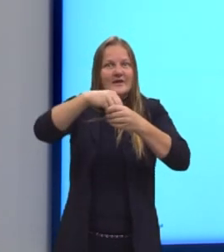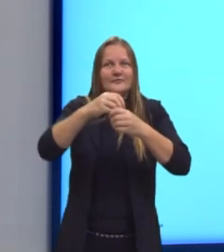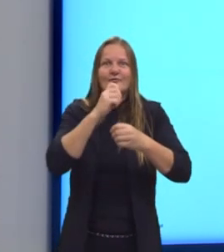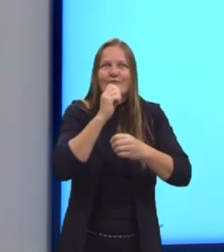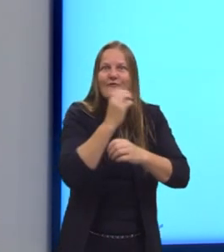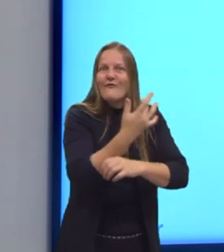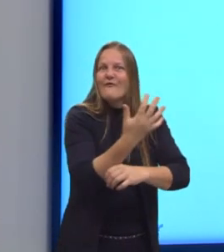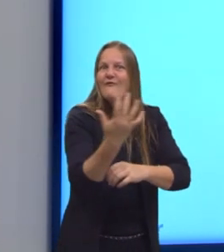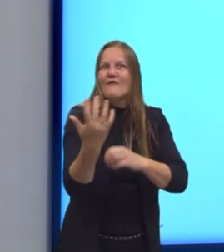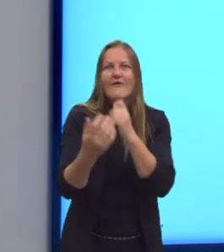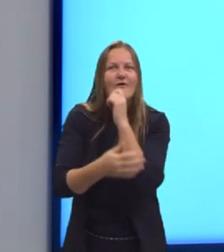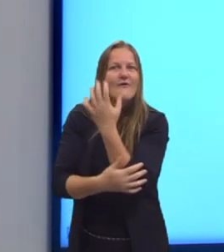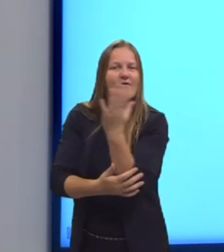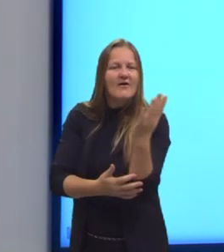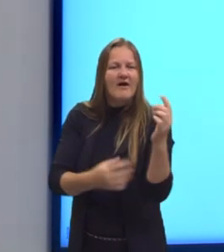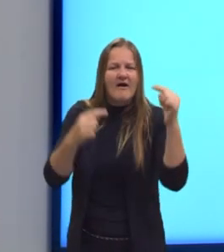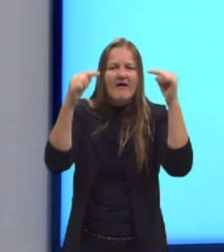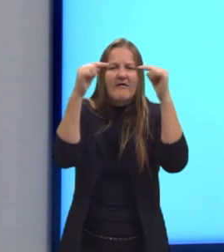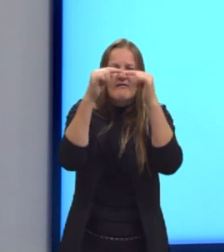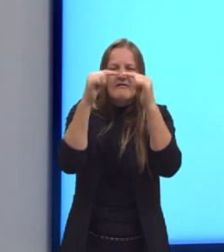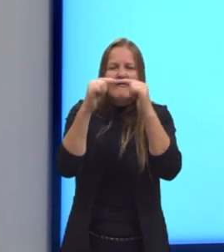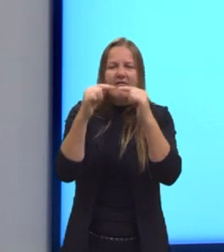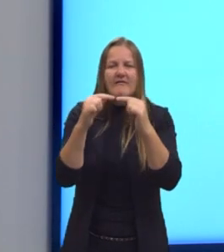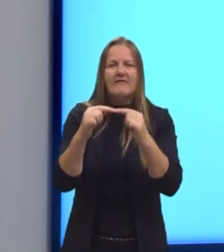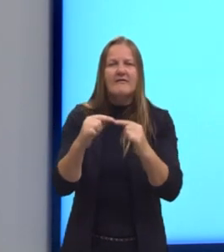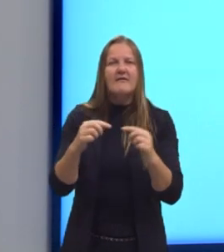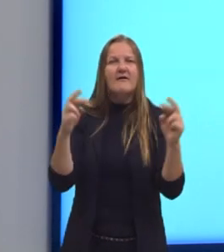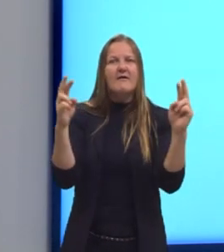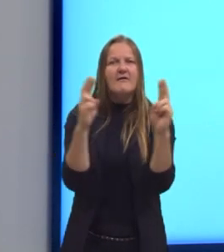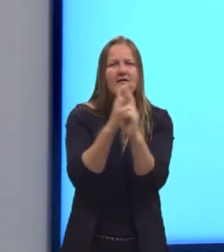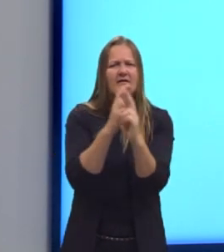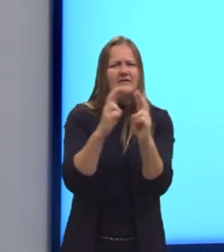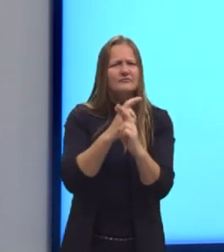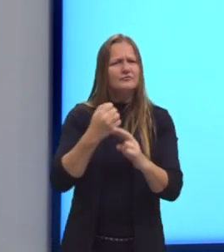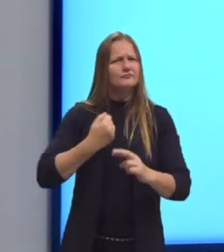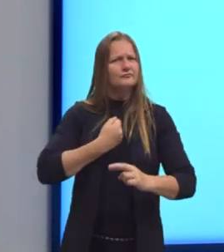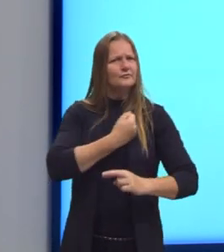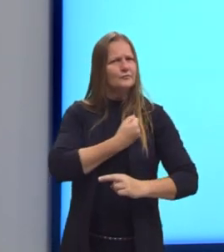de certas combinações e relações entre os números.